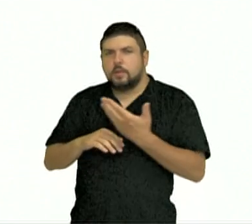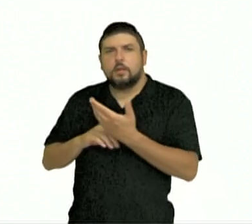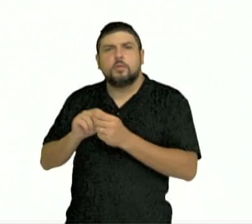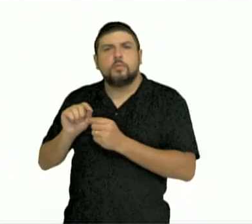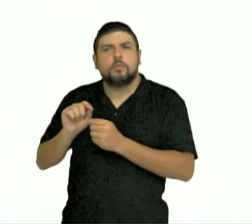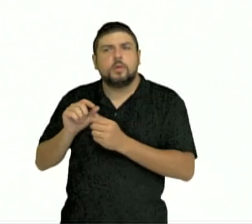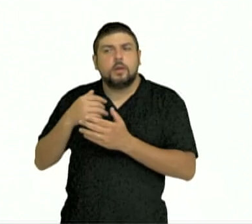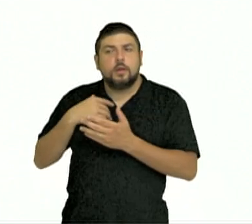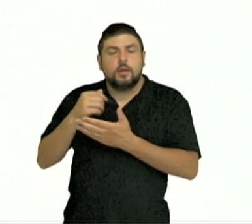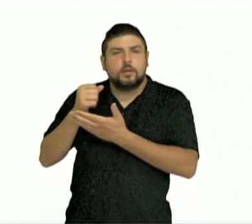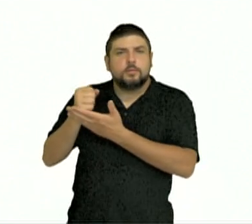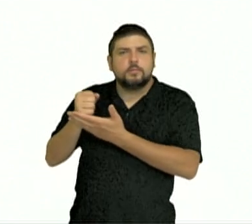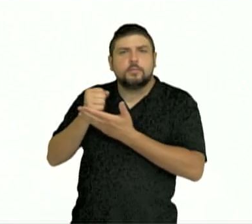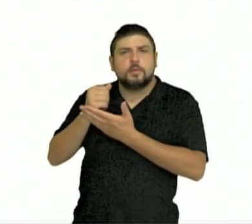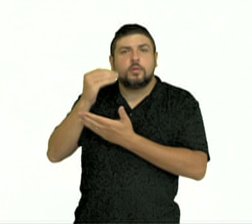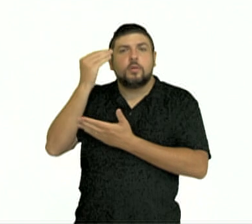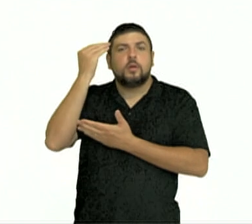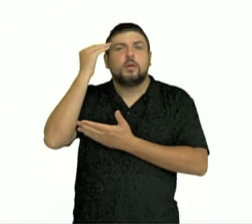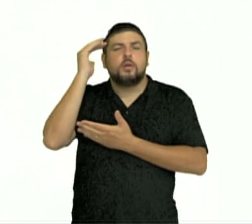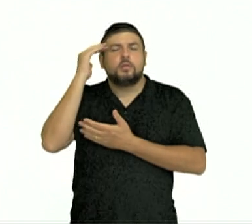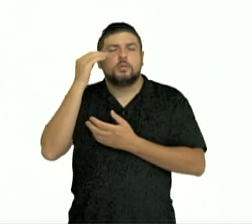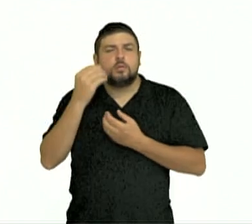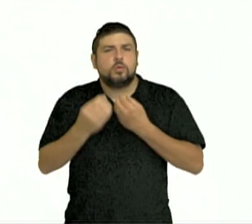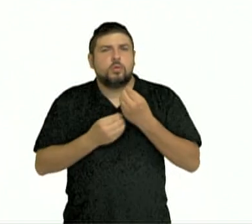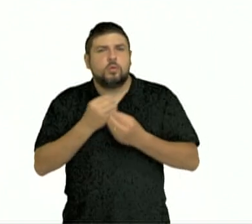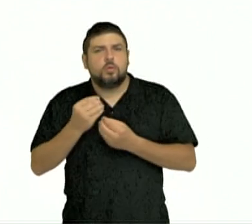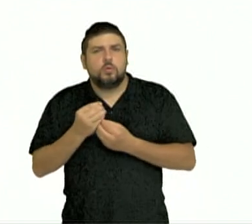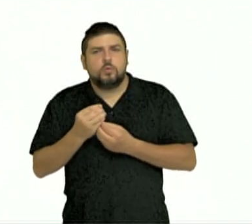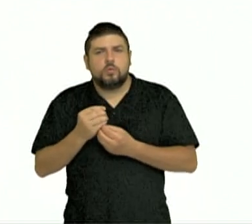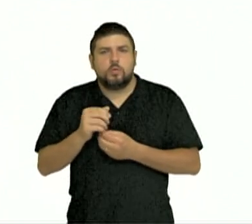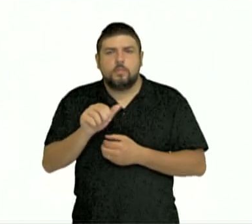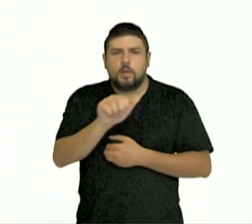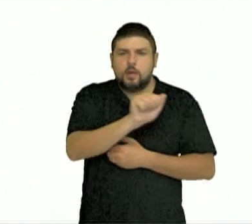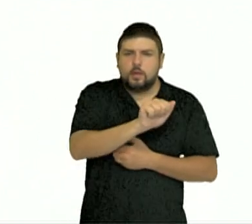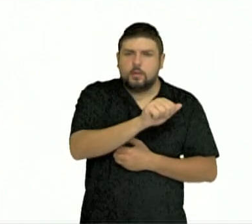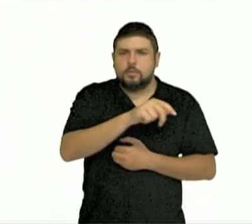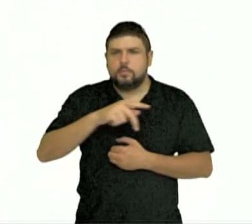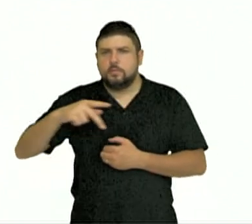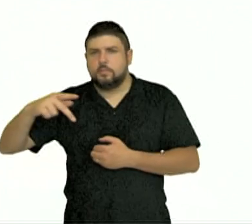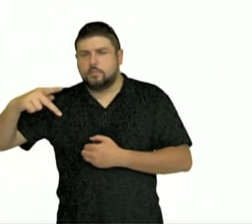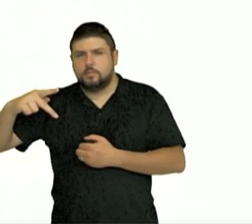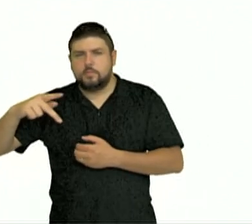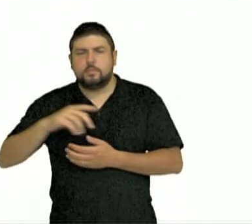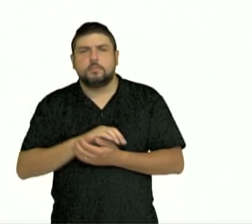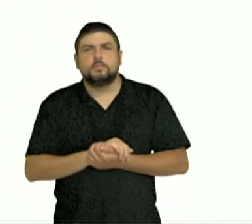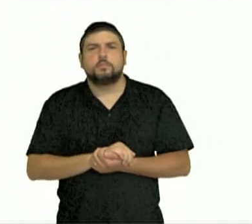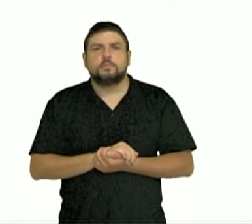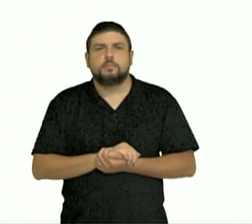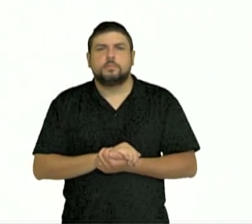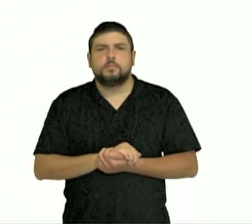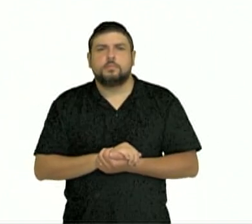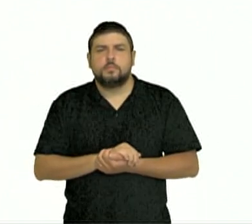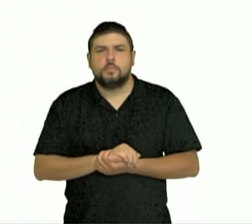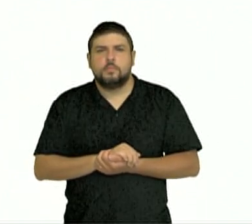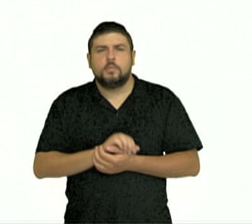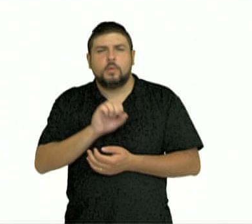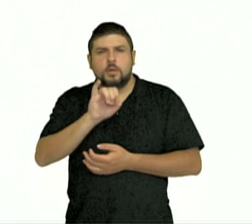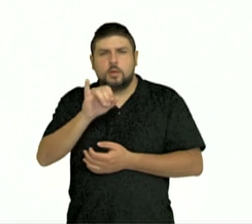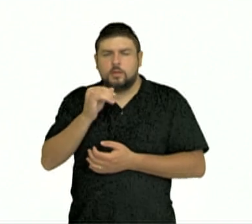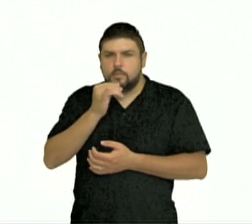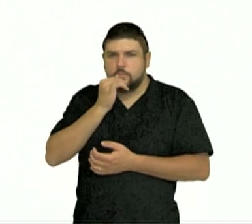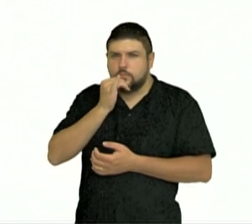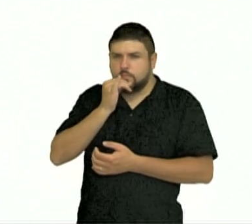vai nos ajudar a entender essa relação de ato e potência. Então, se olharmos, por exemplo, para essa semente aqui,